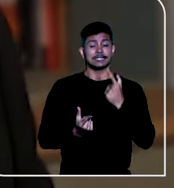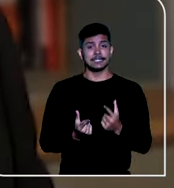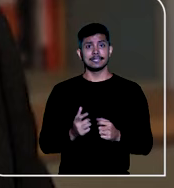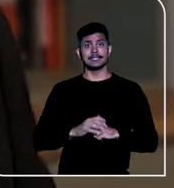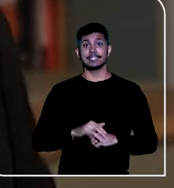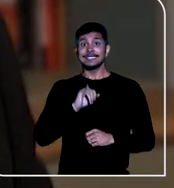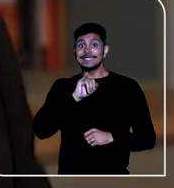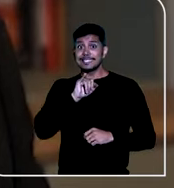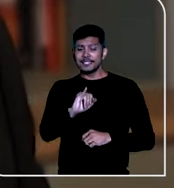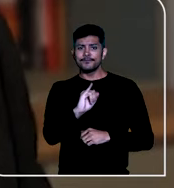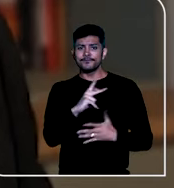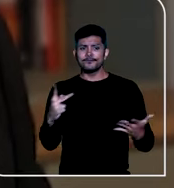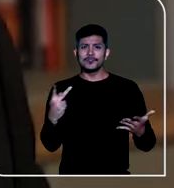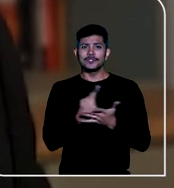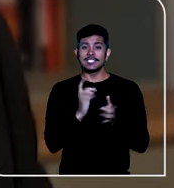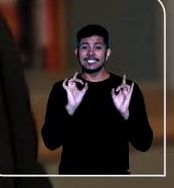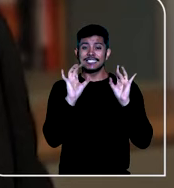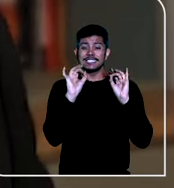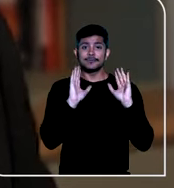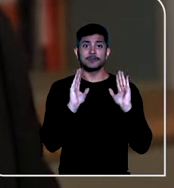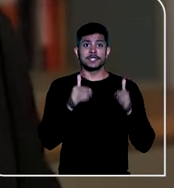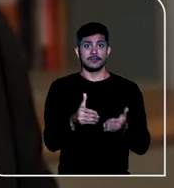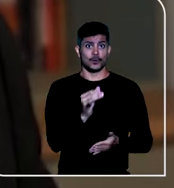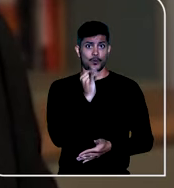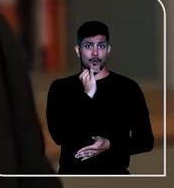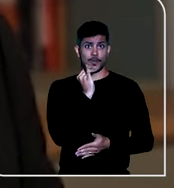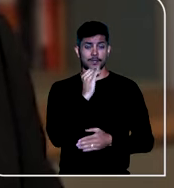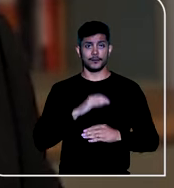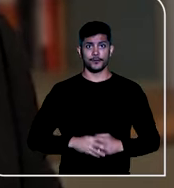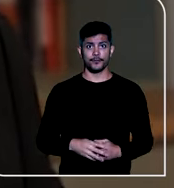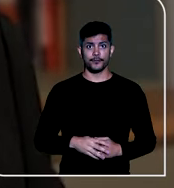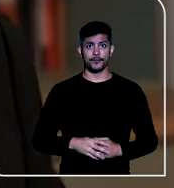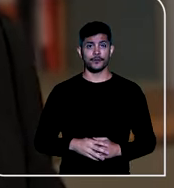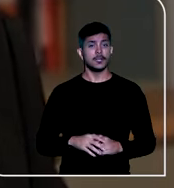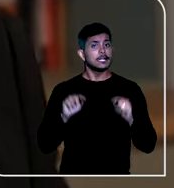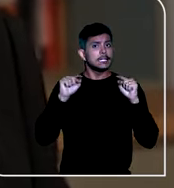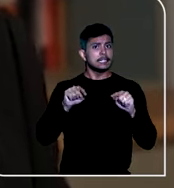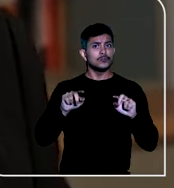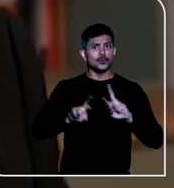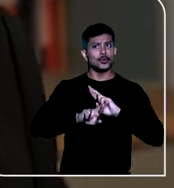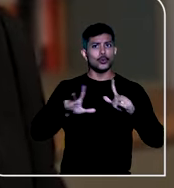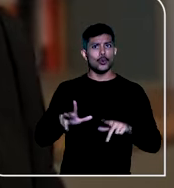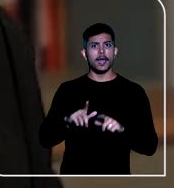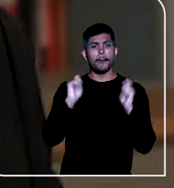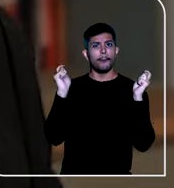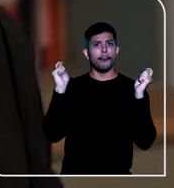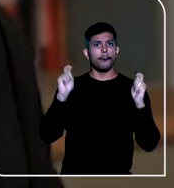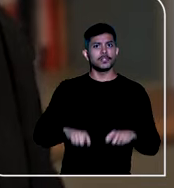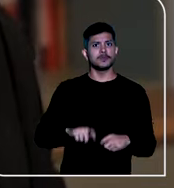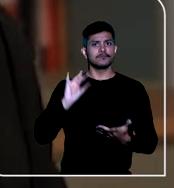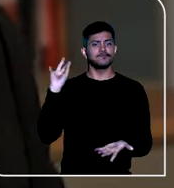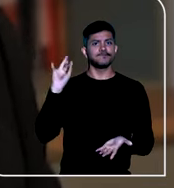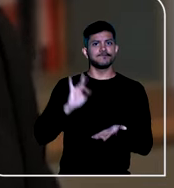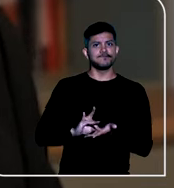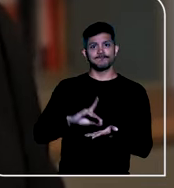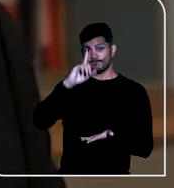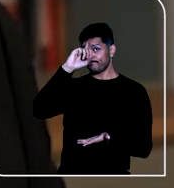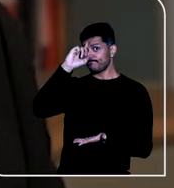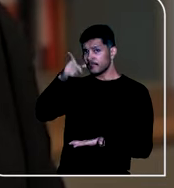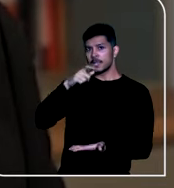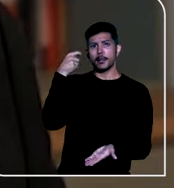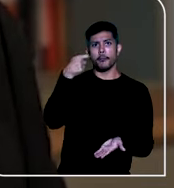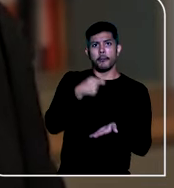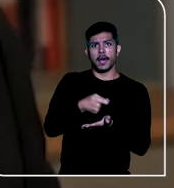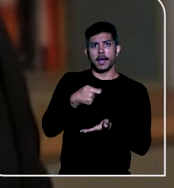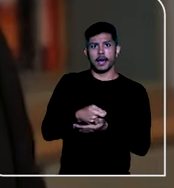utilizada em casos específicos. Contudo, essa não é a única forma que nós temos de exigir o